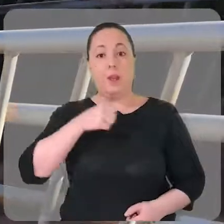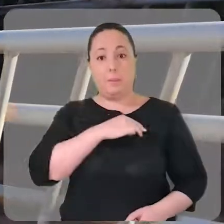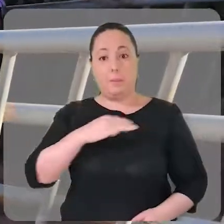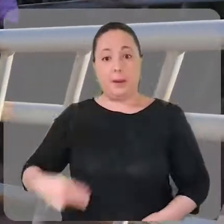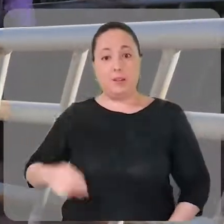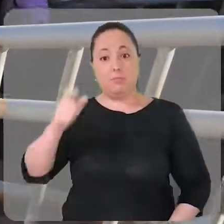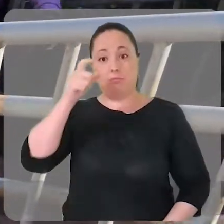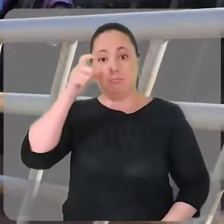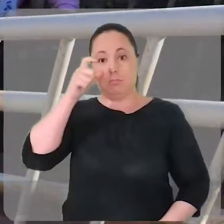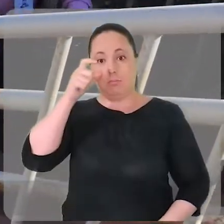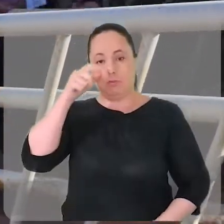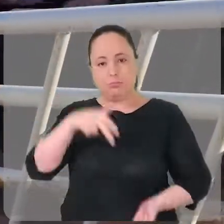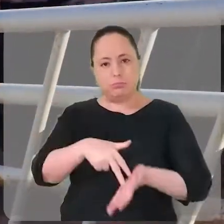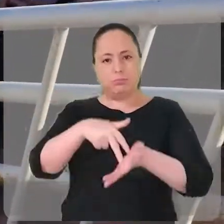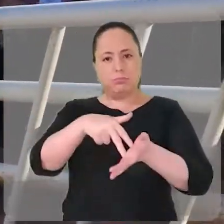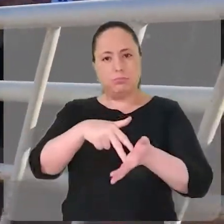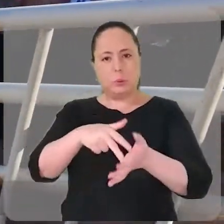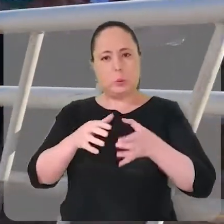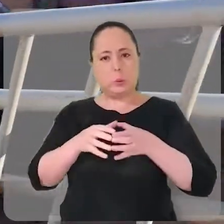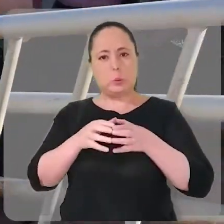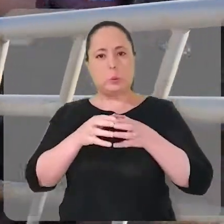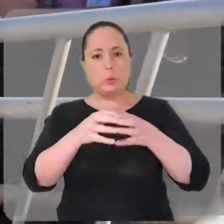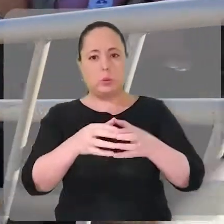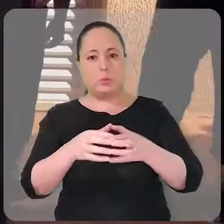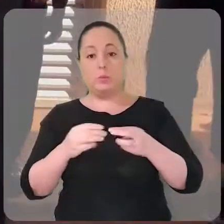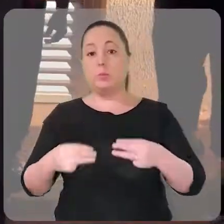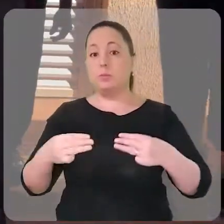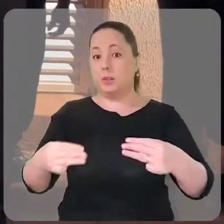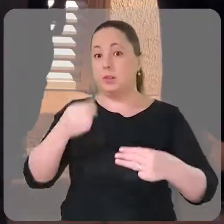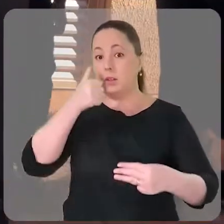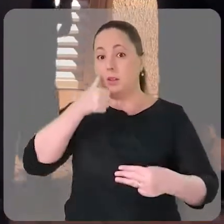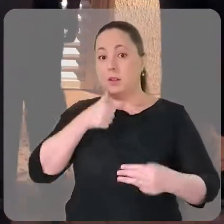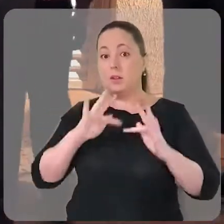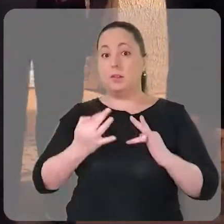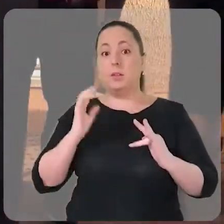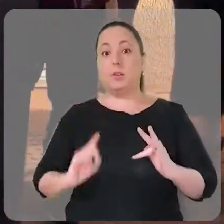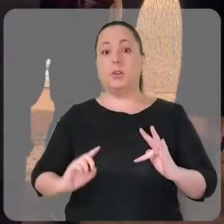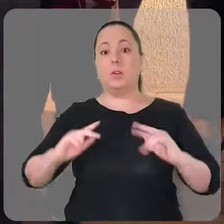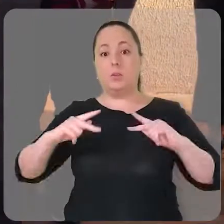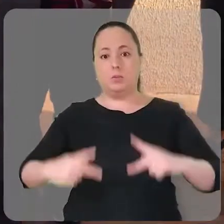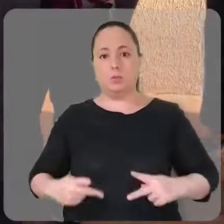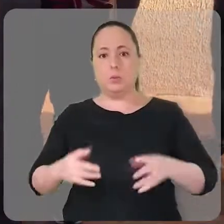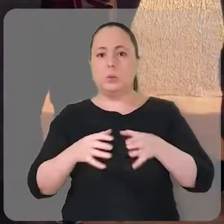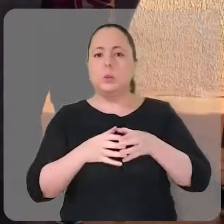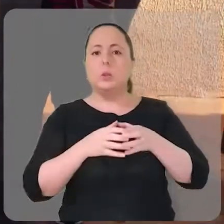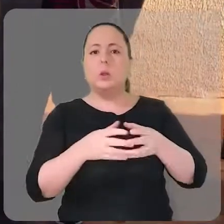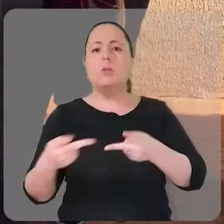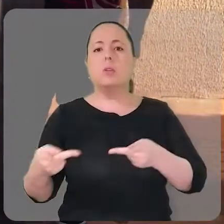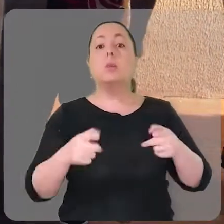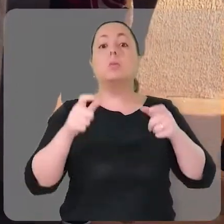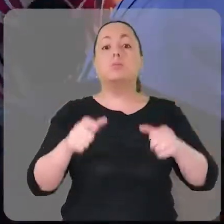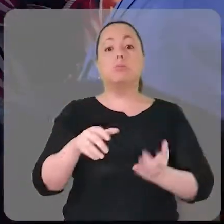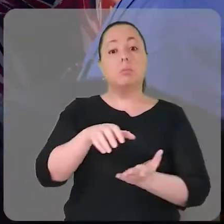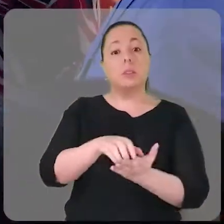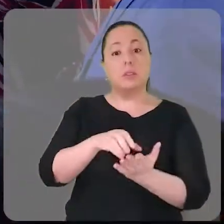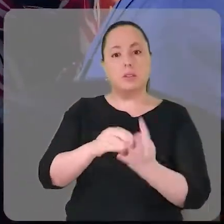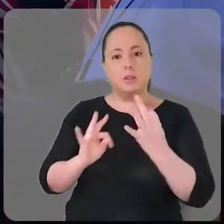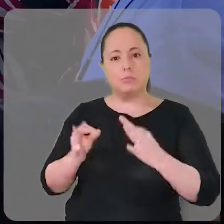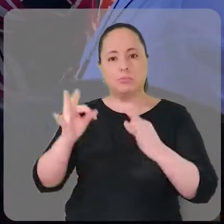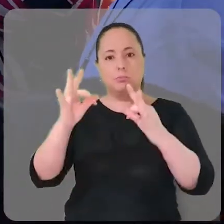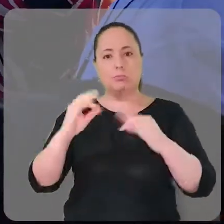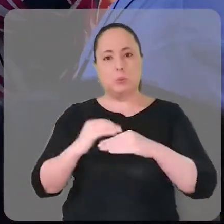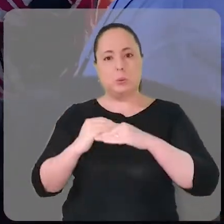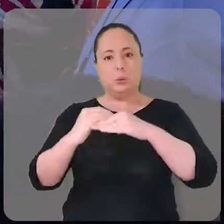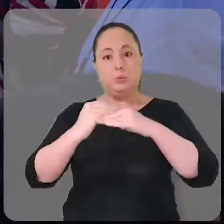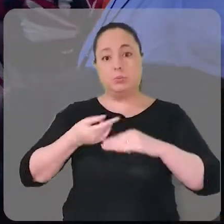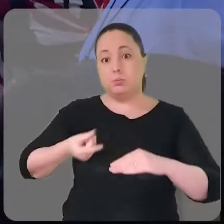A ministra Damares Alves, acompanhada de uma comitiva do Ministério da Mulher, da Família e dos Direitos Humanos, esteve no Centro